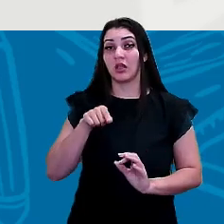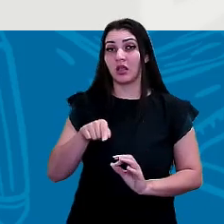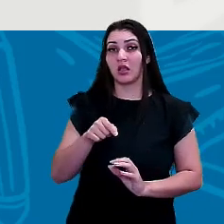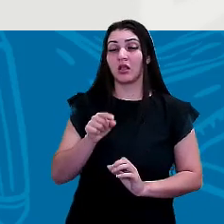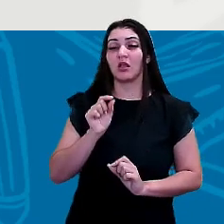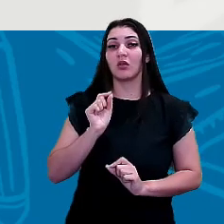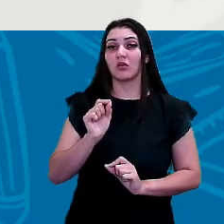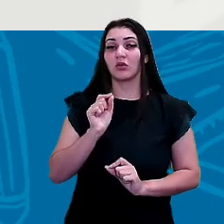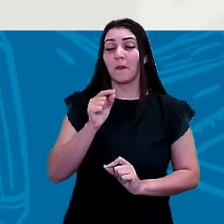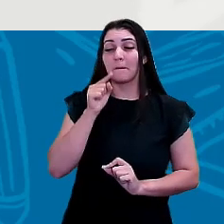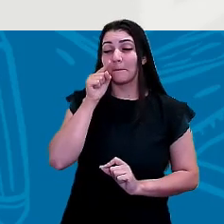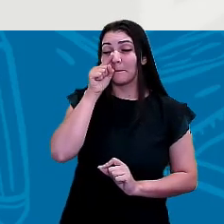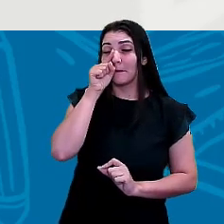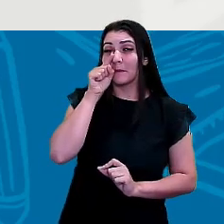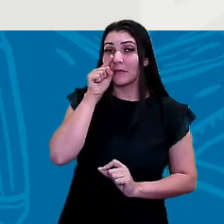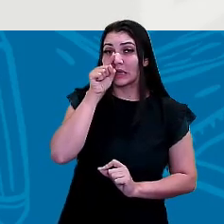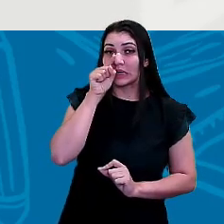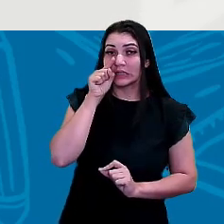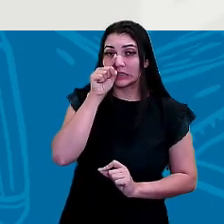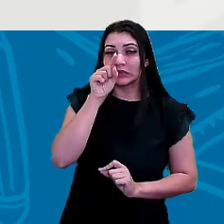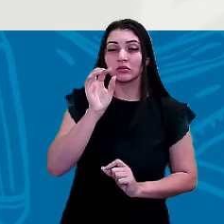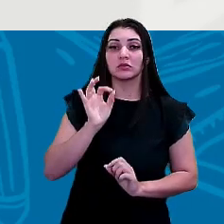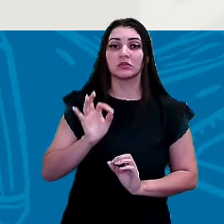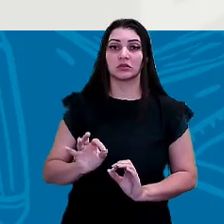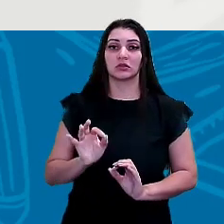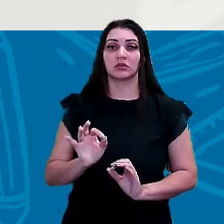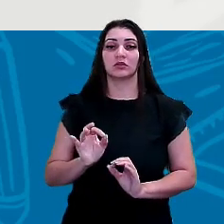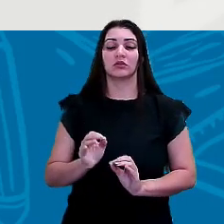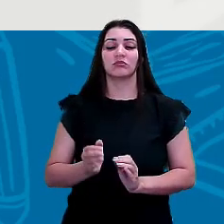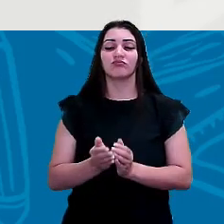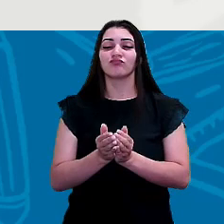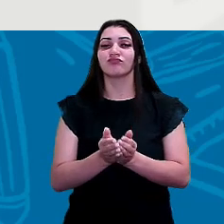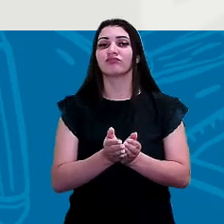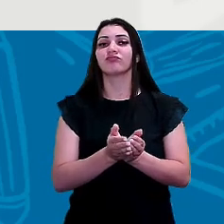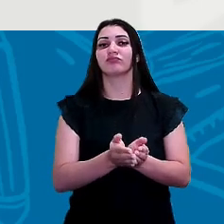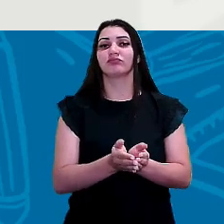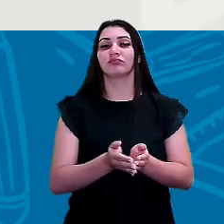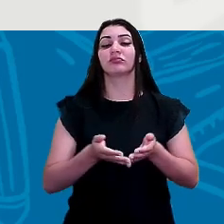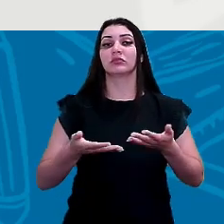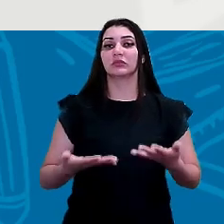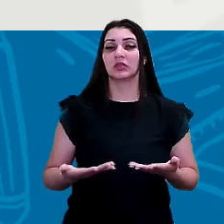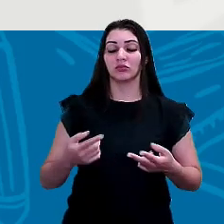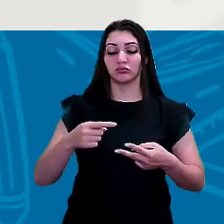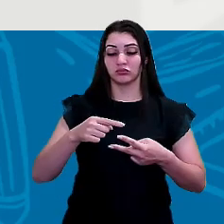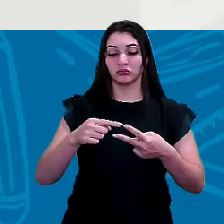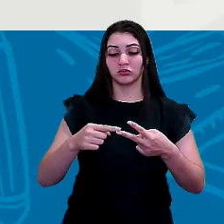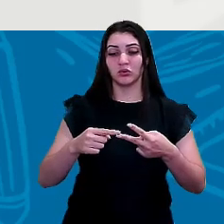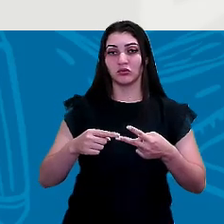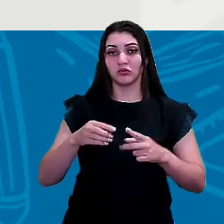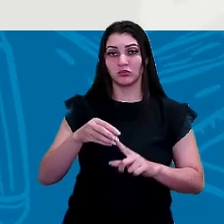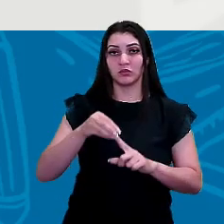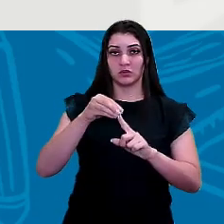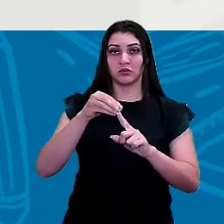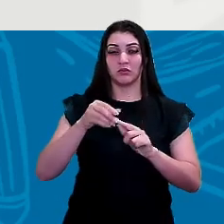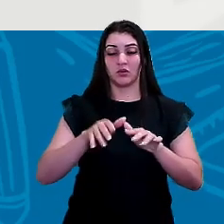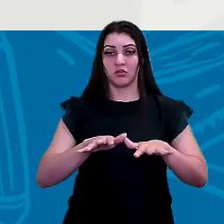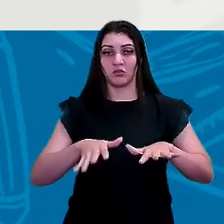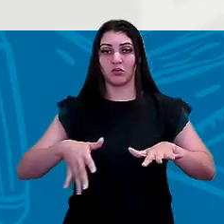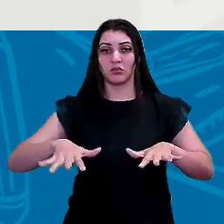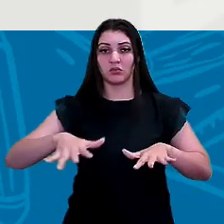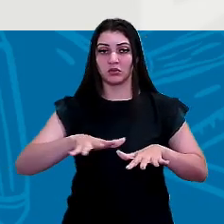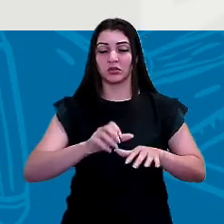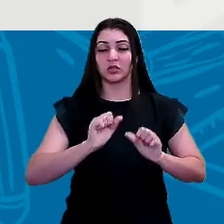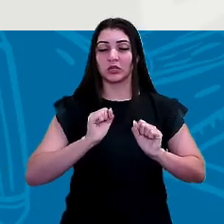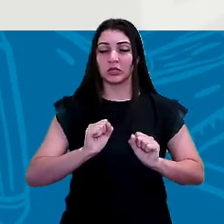perigoso, assim, para a travessia. Então, os dois principais oceanos que nós podemos